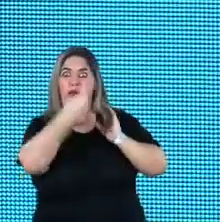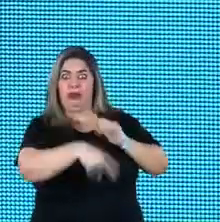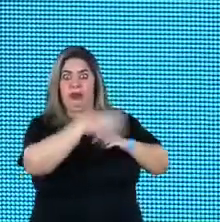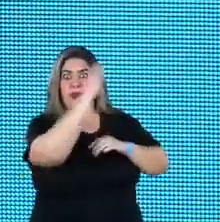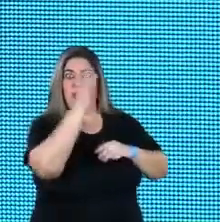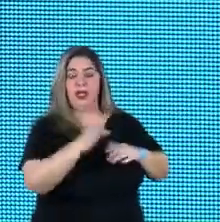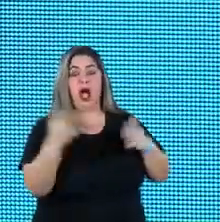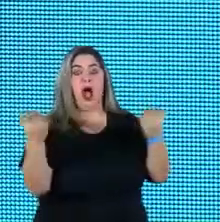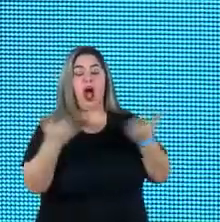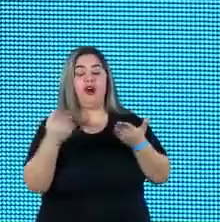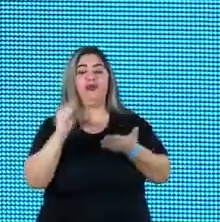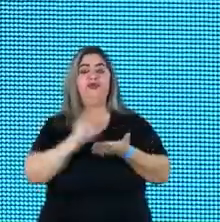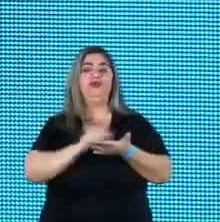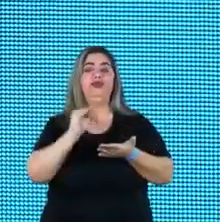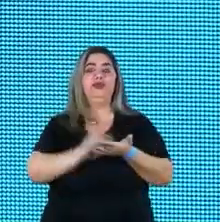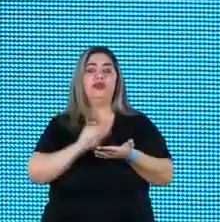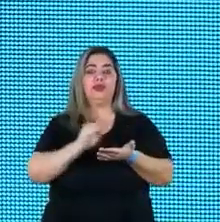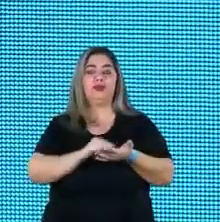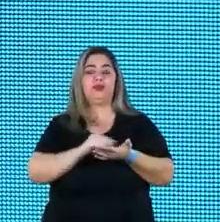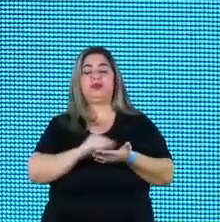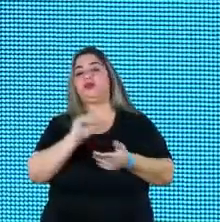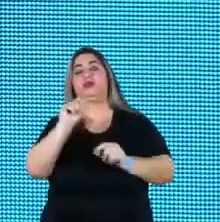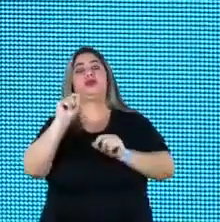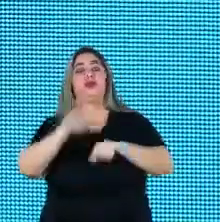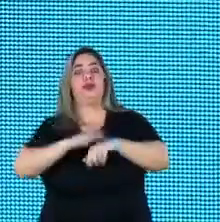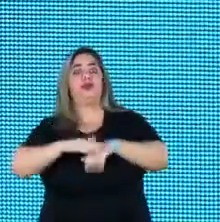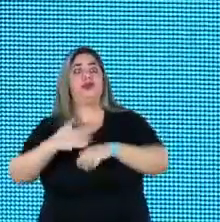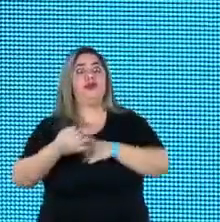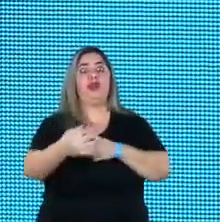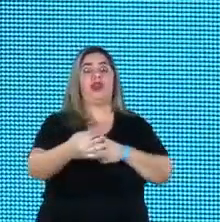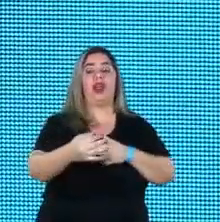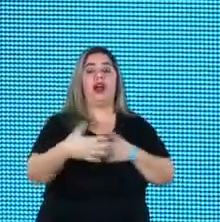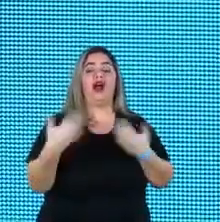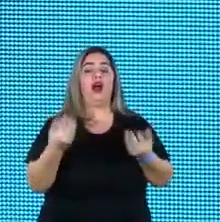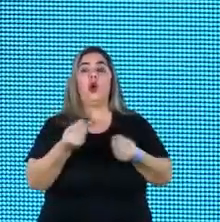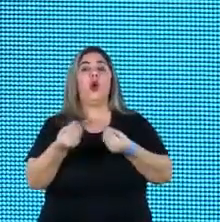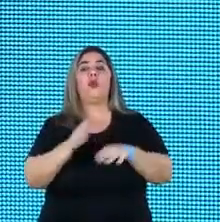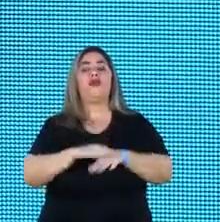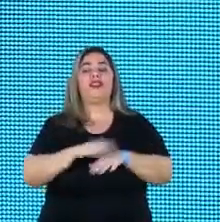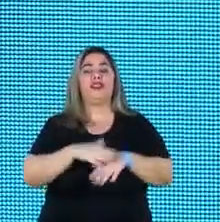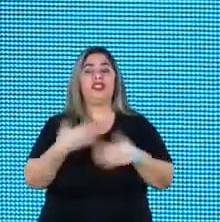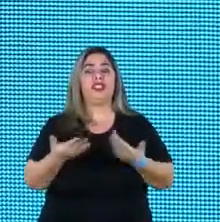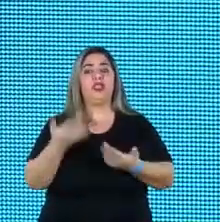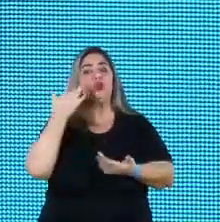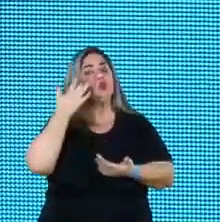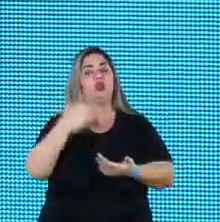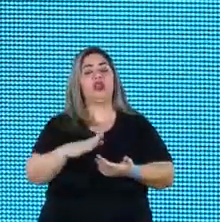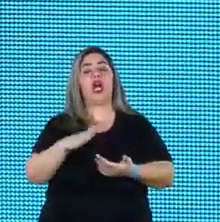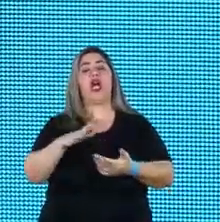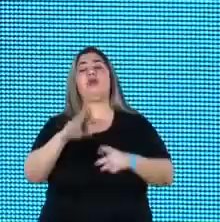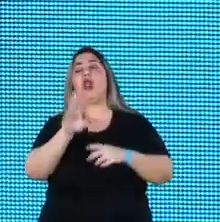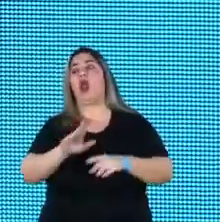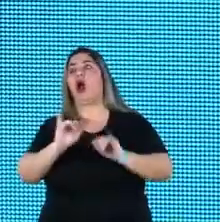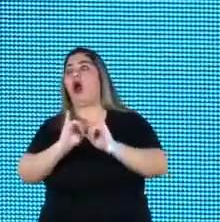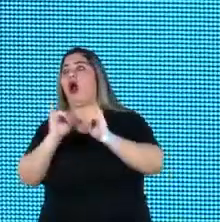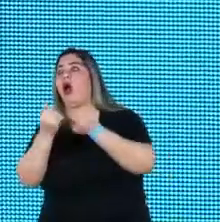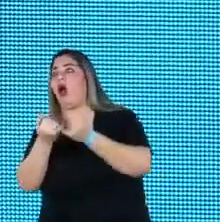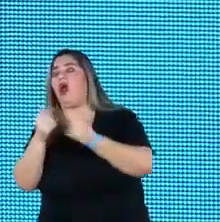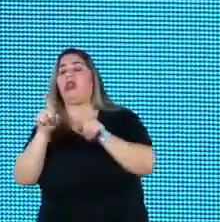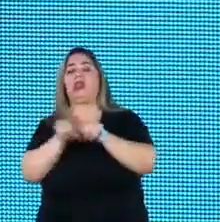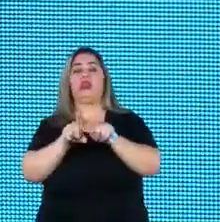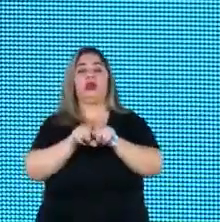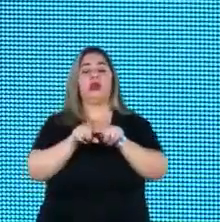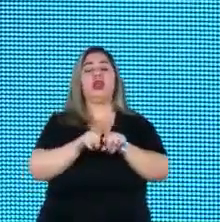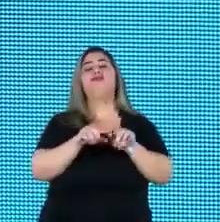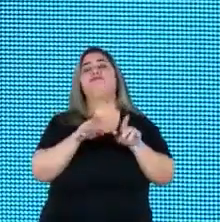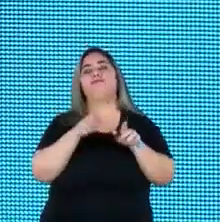carência de o que vai se fazer. Claro, as instituições fazendo aí as suas